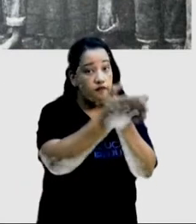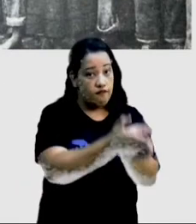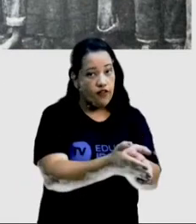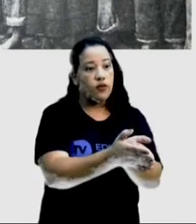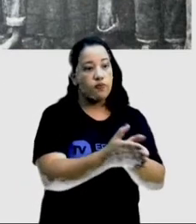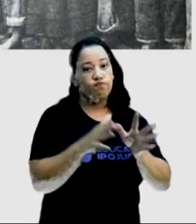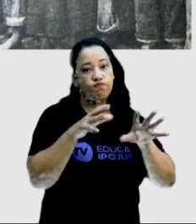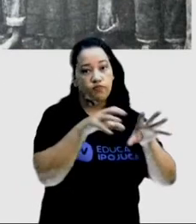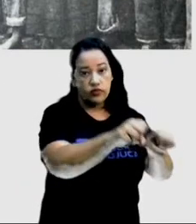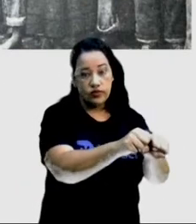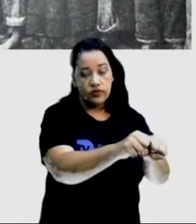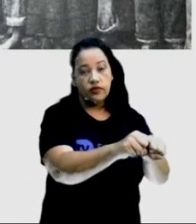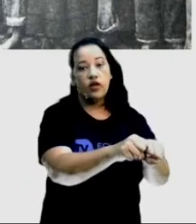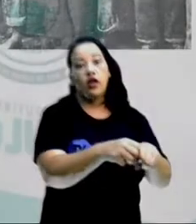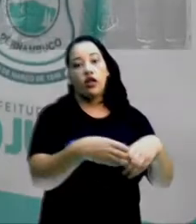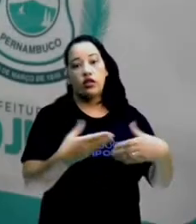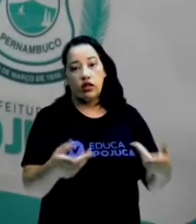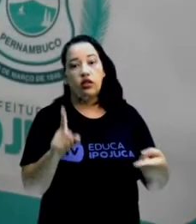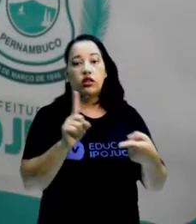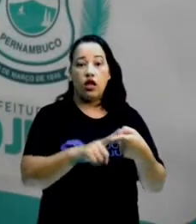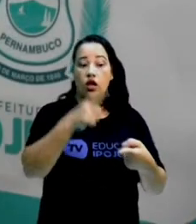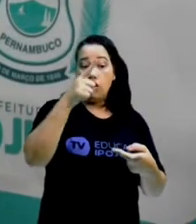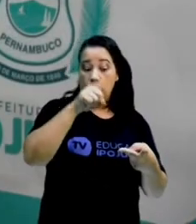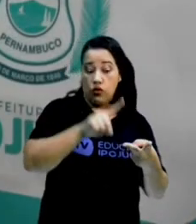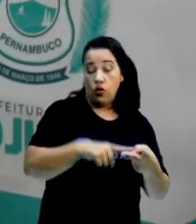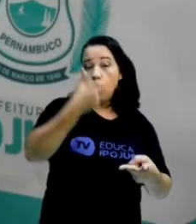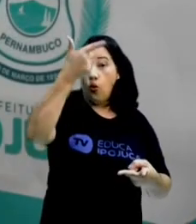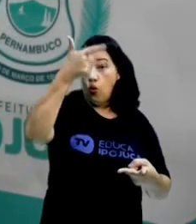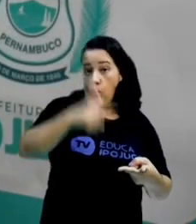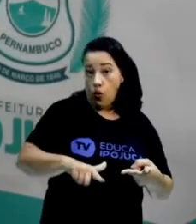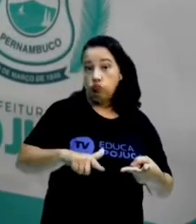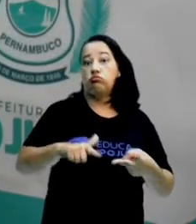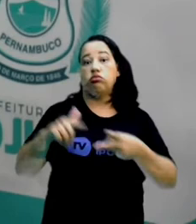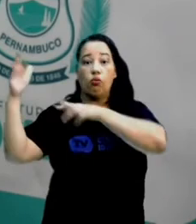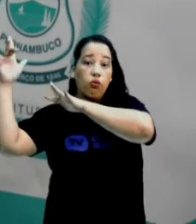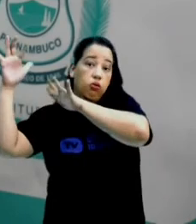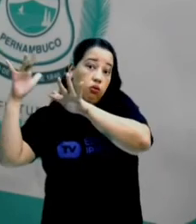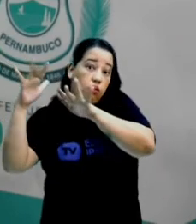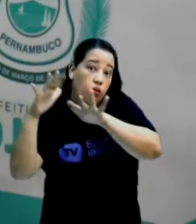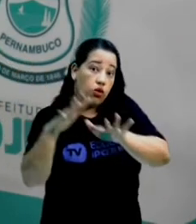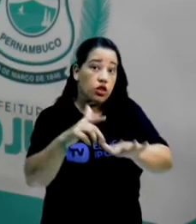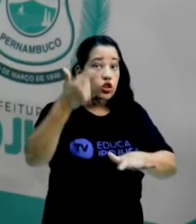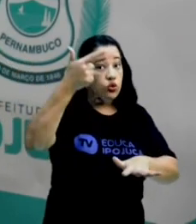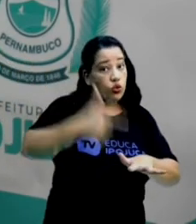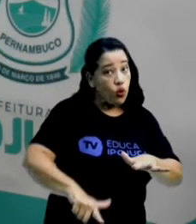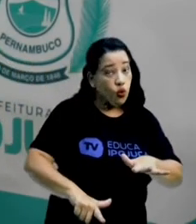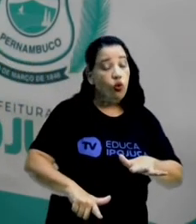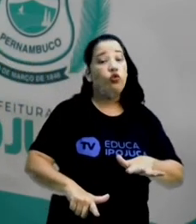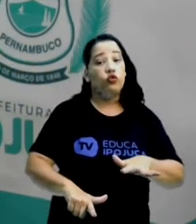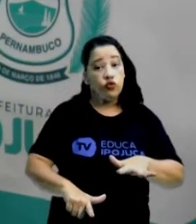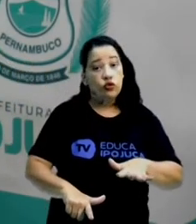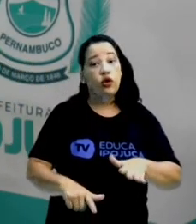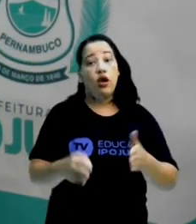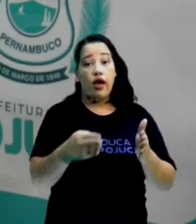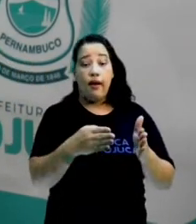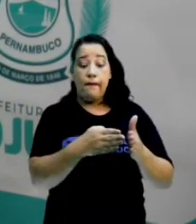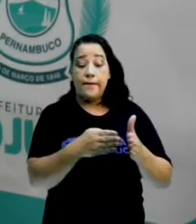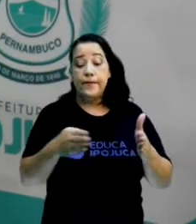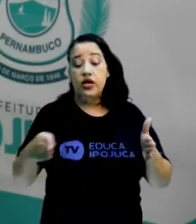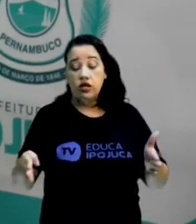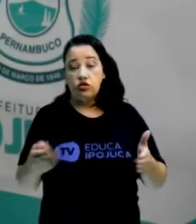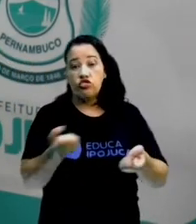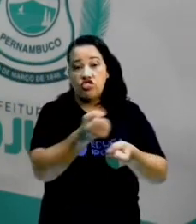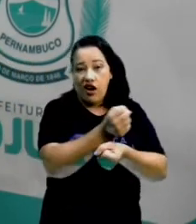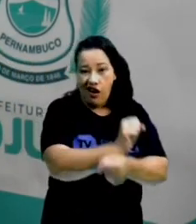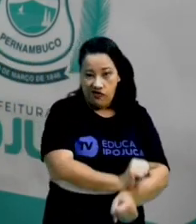outra grande movimentação de europeus no período do fim da escravidão no